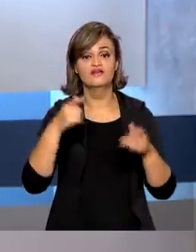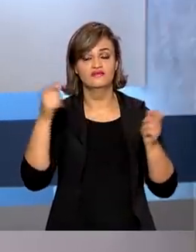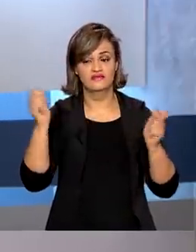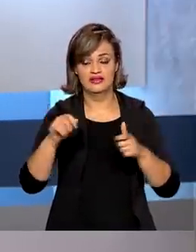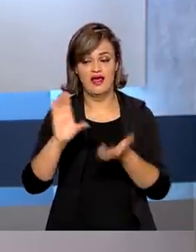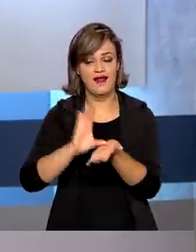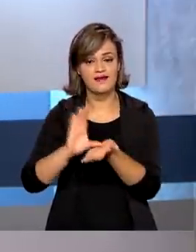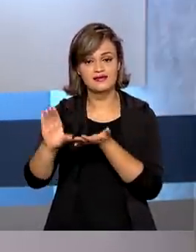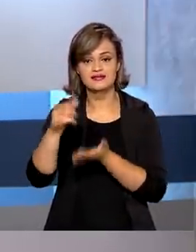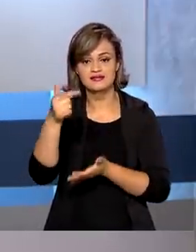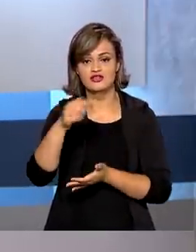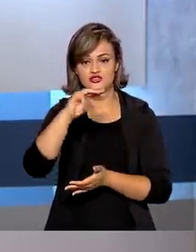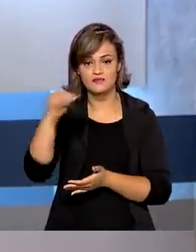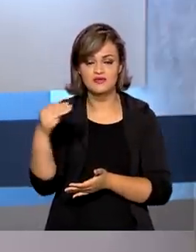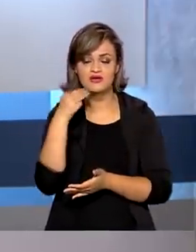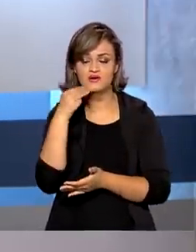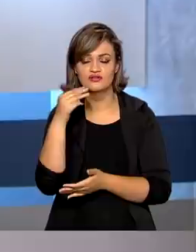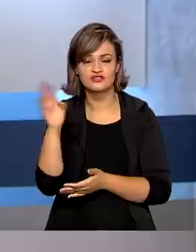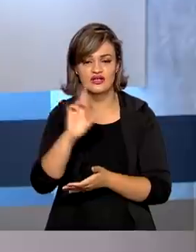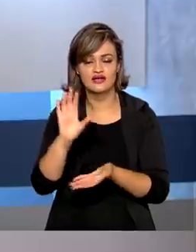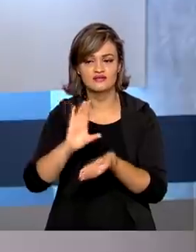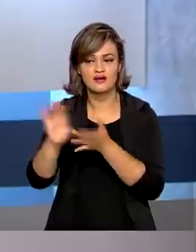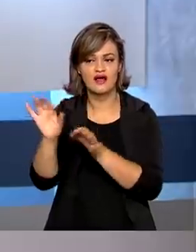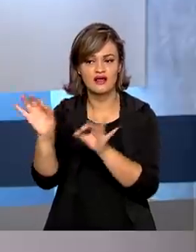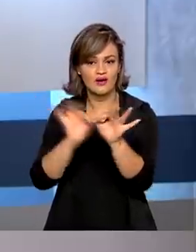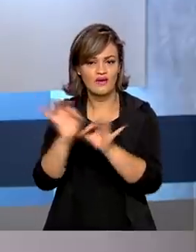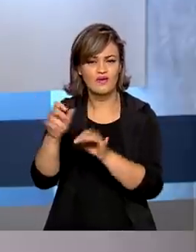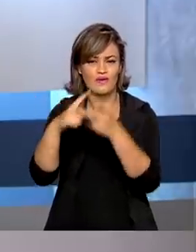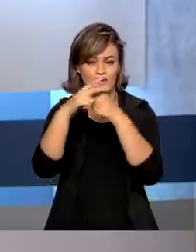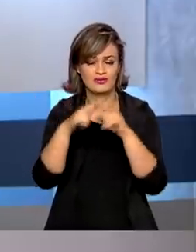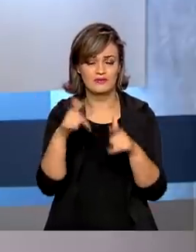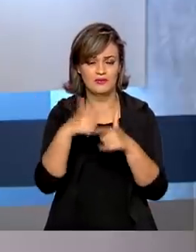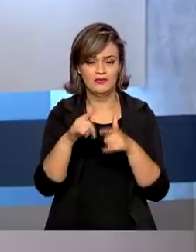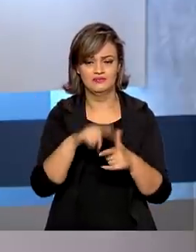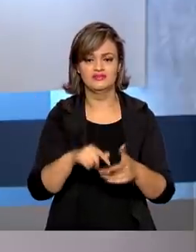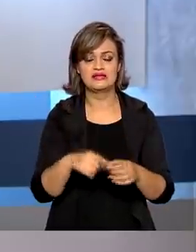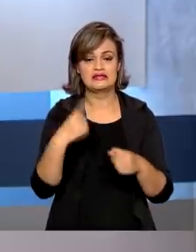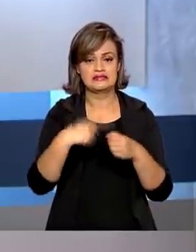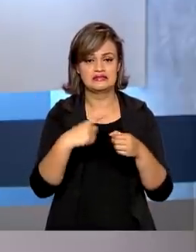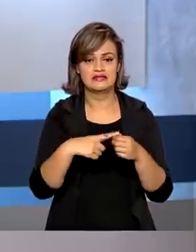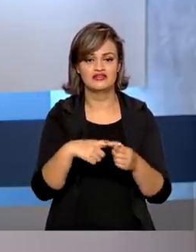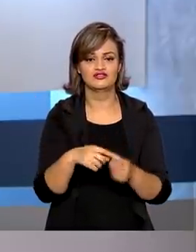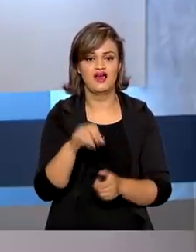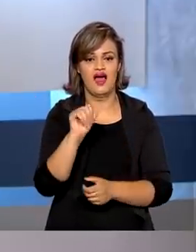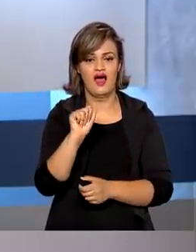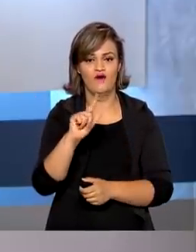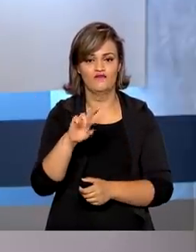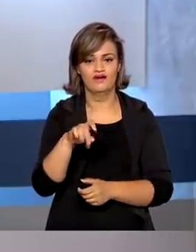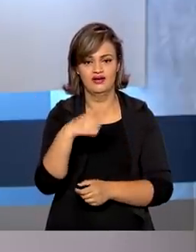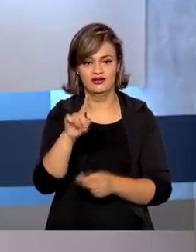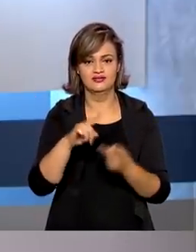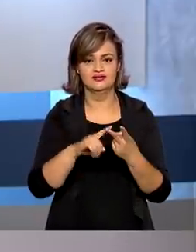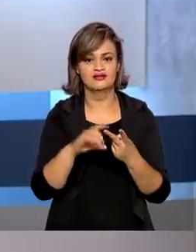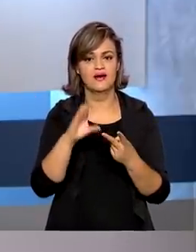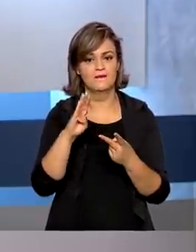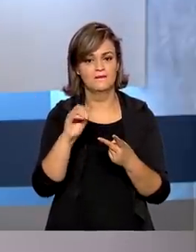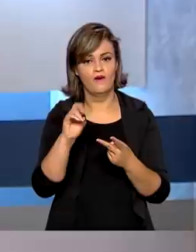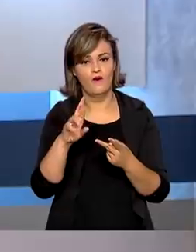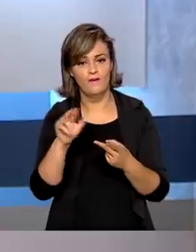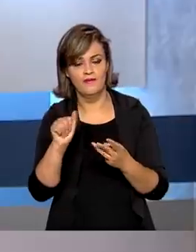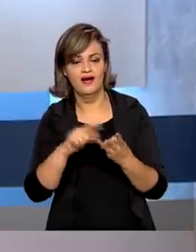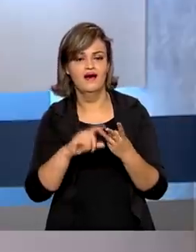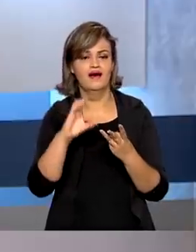,5 para amenizarem os efeitos das chuvas. São eles Alvarães, Borba, Caapiranga,